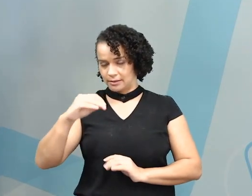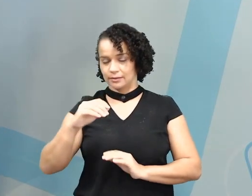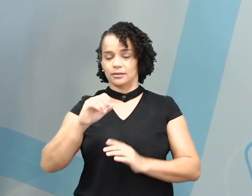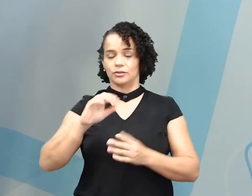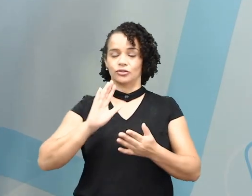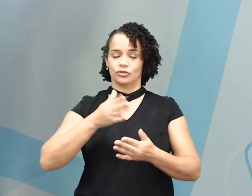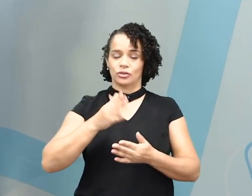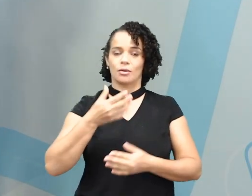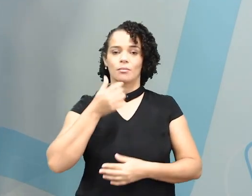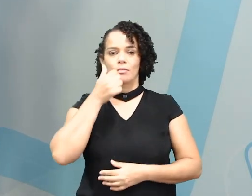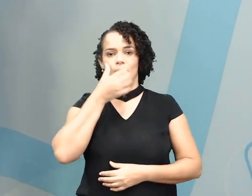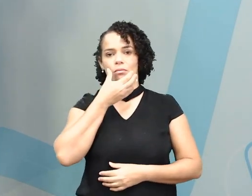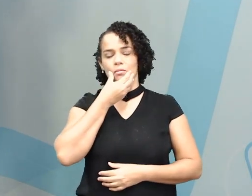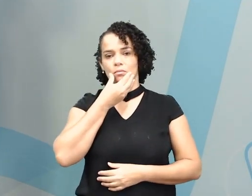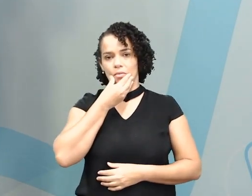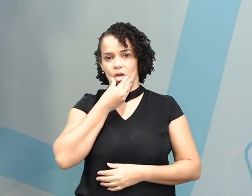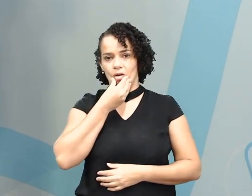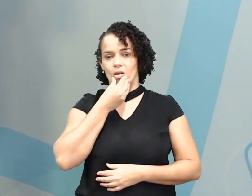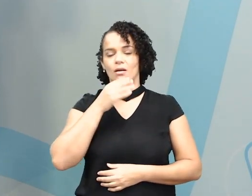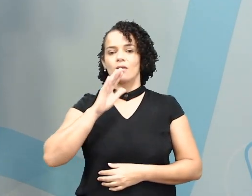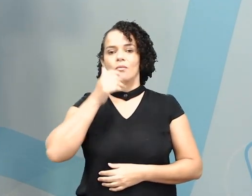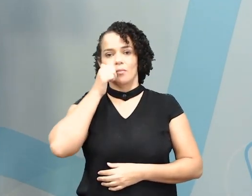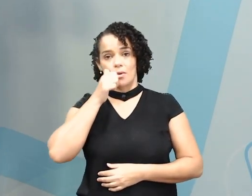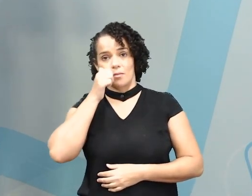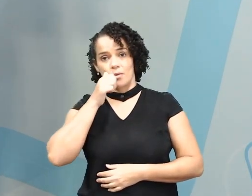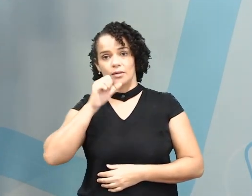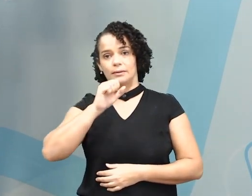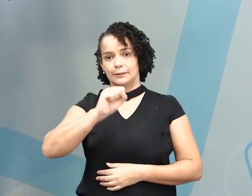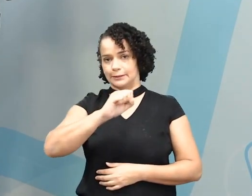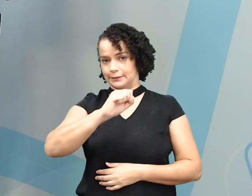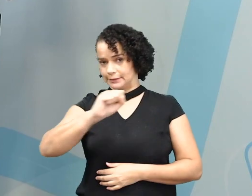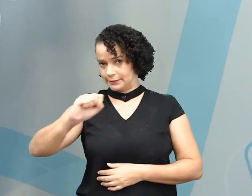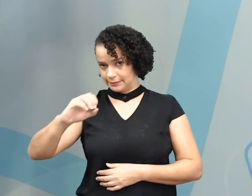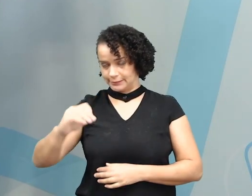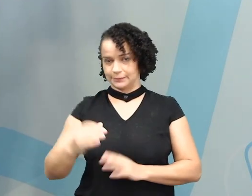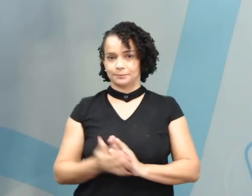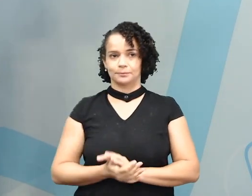Waitress para she e para he,